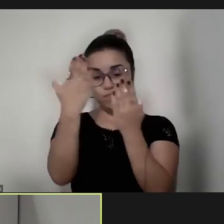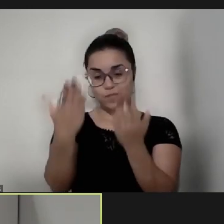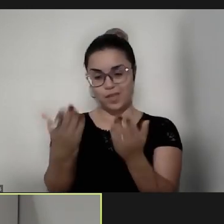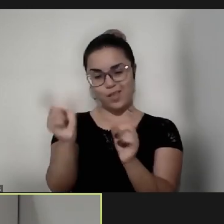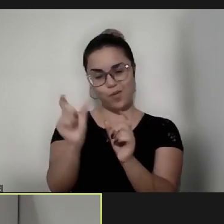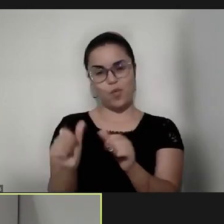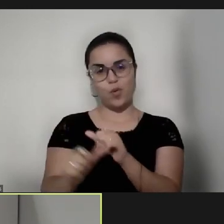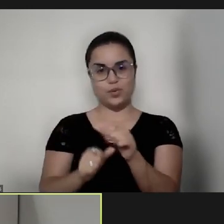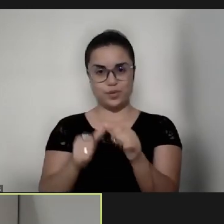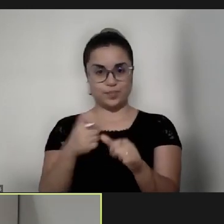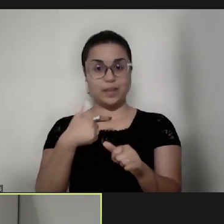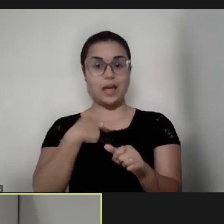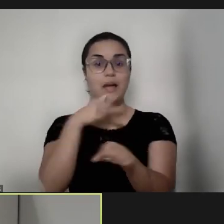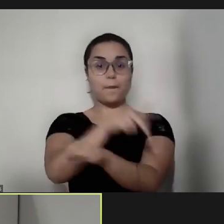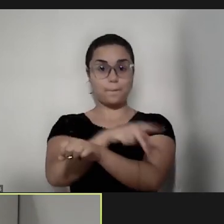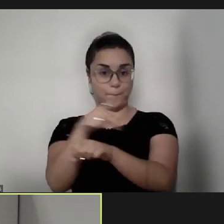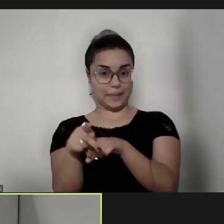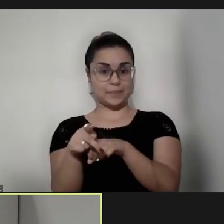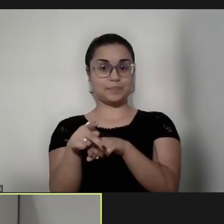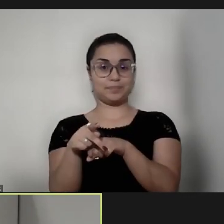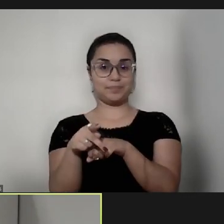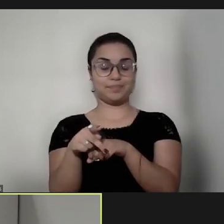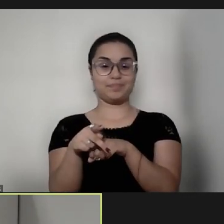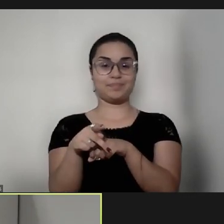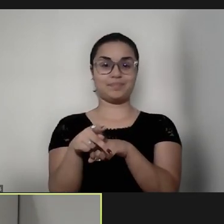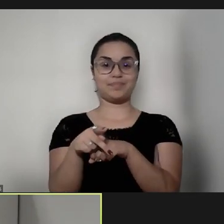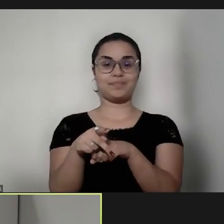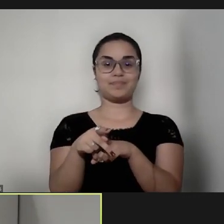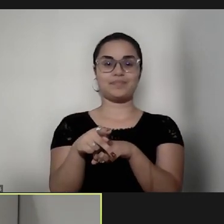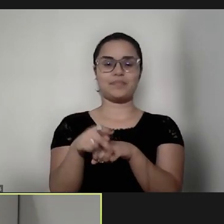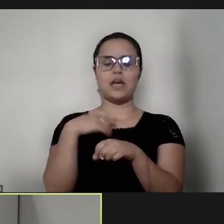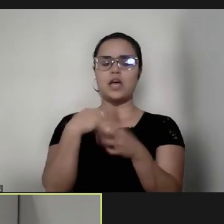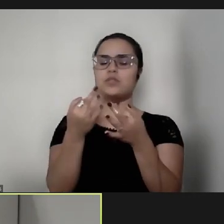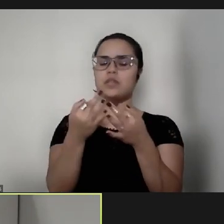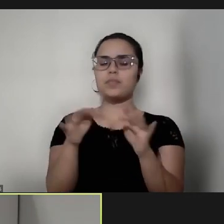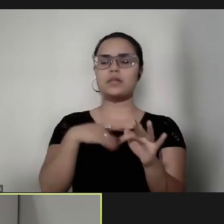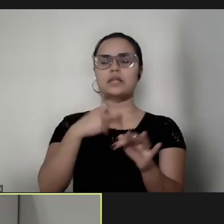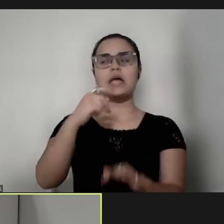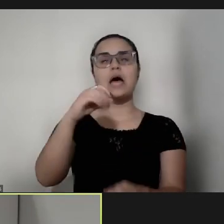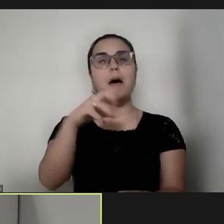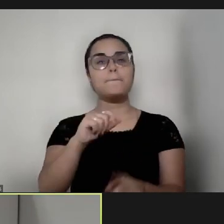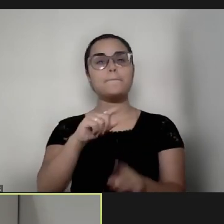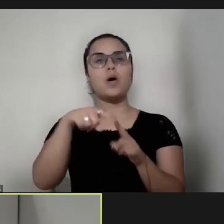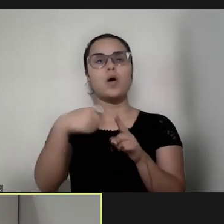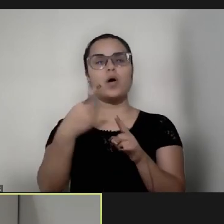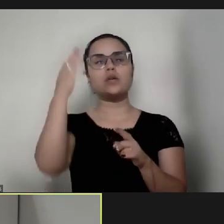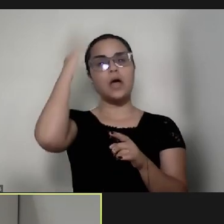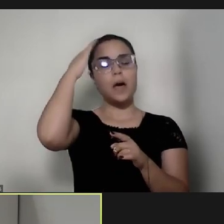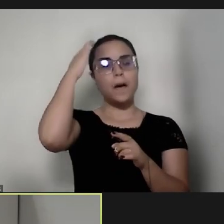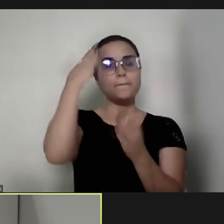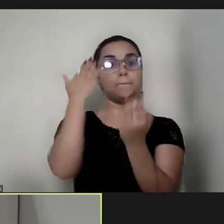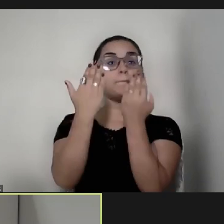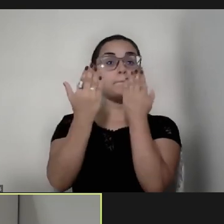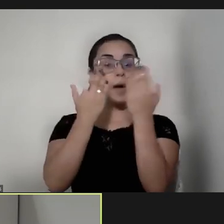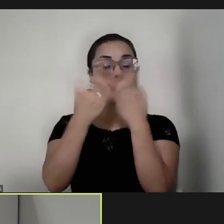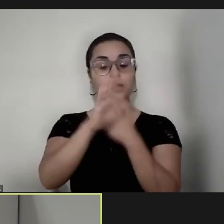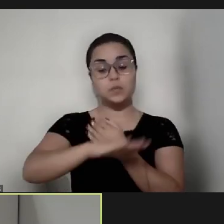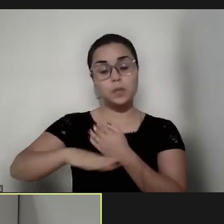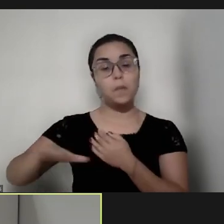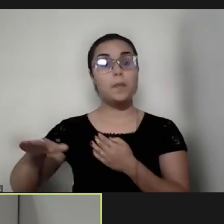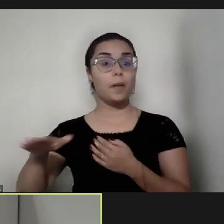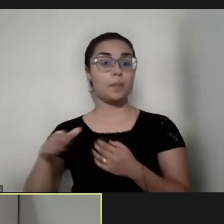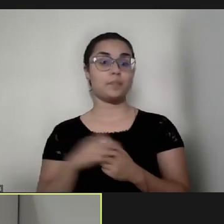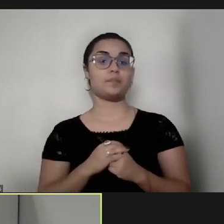pedagoga, estou concluindo agora minha pós em neuropsicopedagogia clínica,